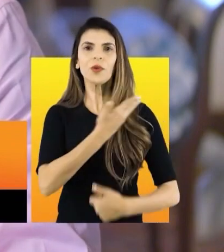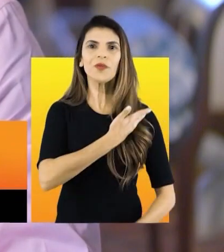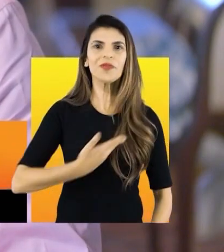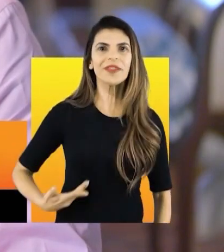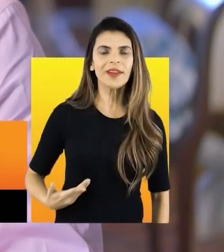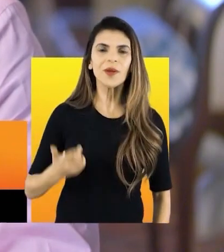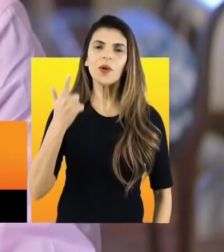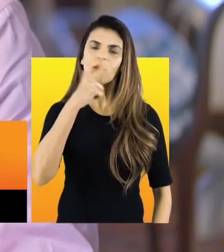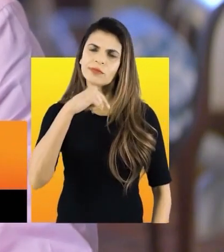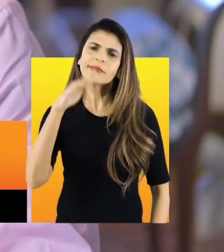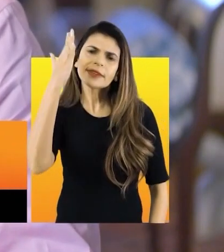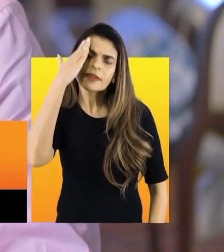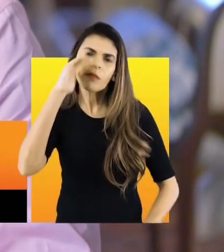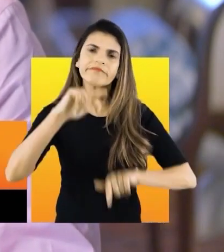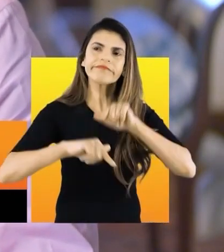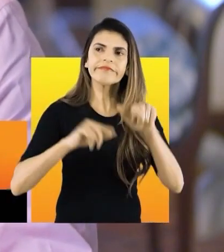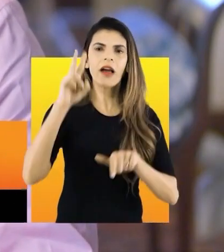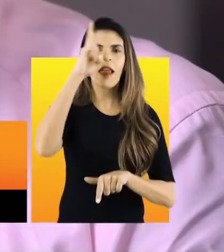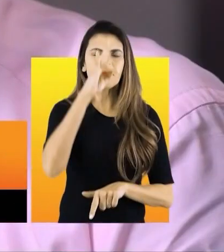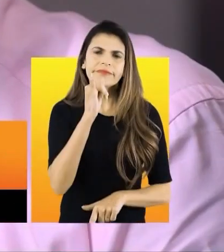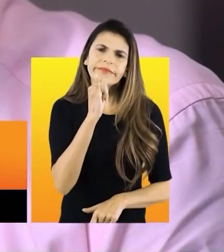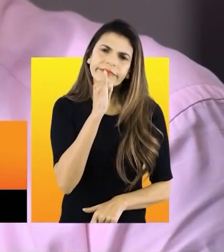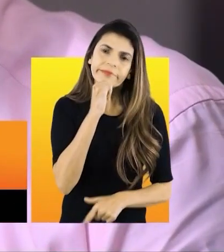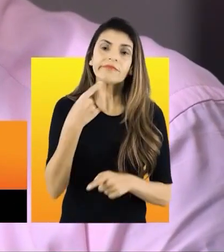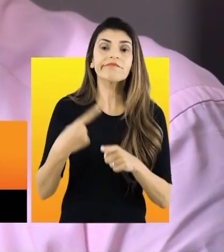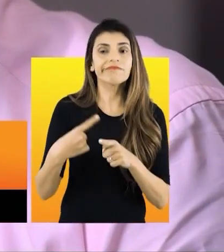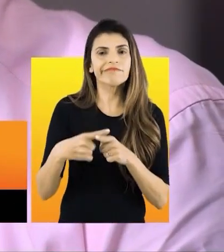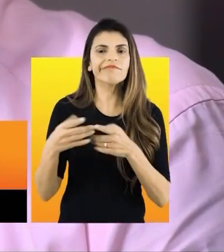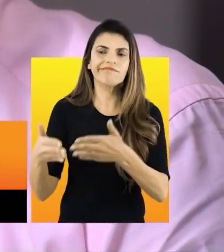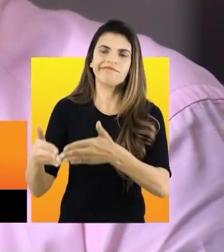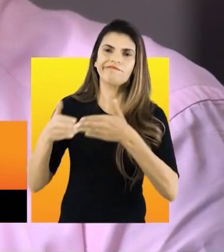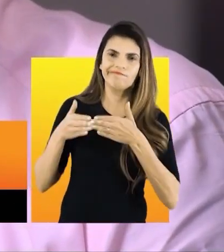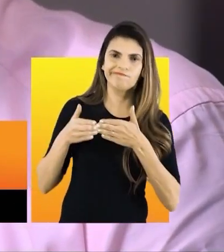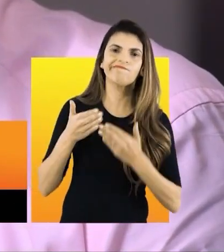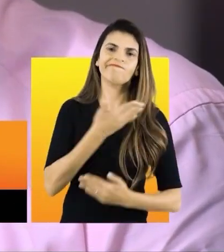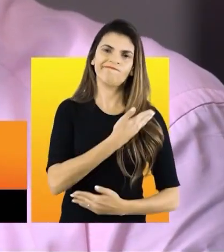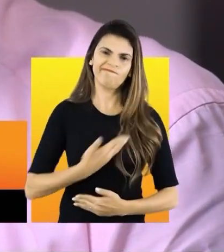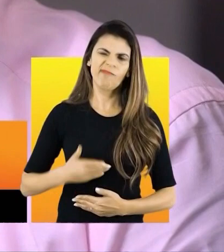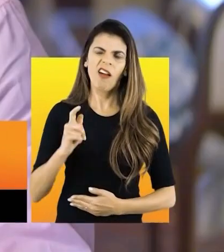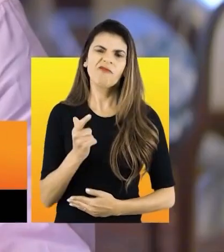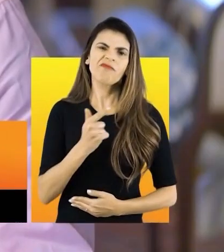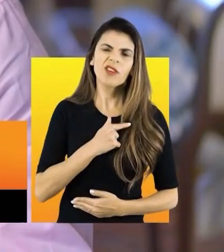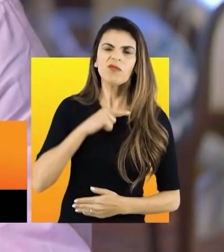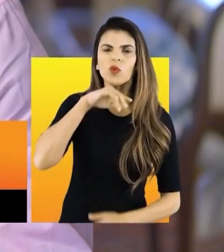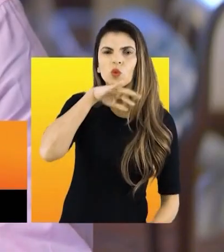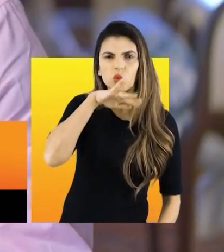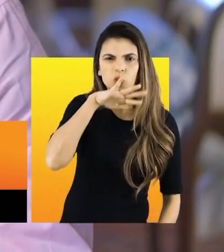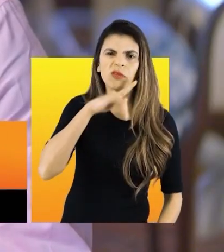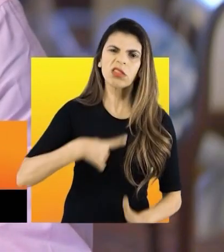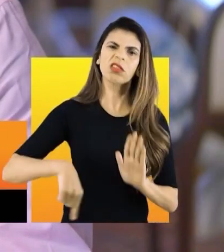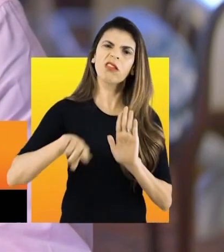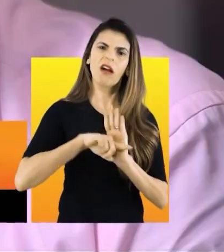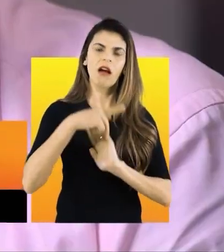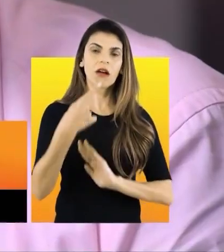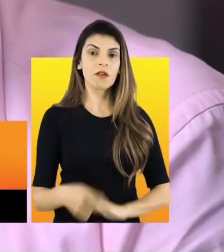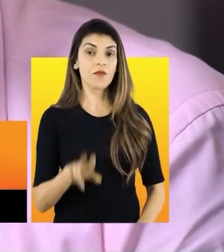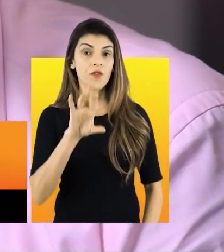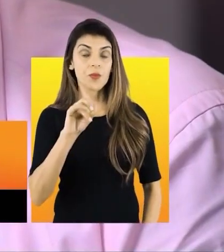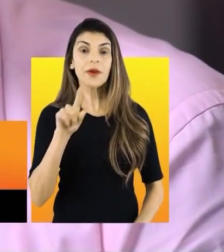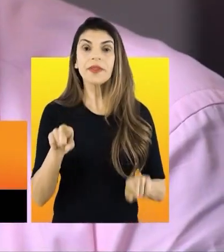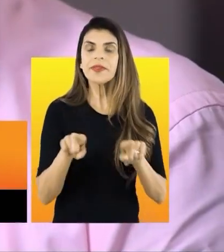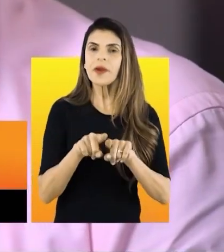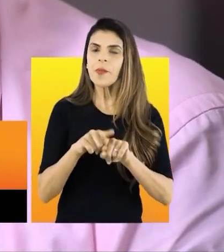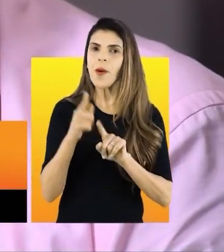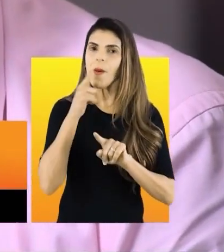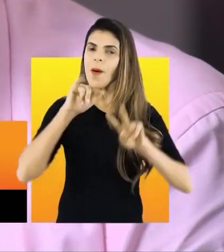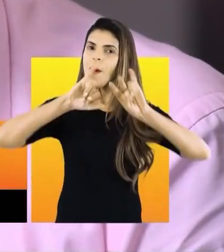depois uma cena triste uma lembrança triste primeiro que você tem um governador afastado é comum pro estado mas também